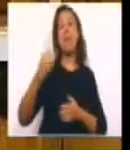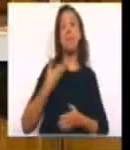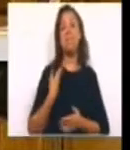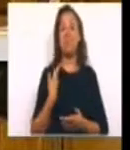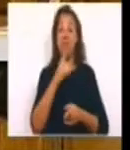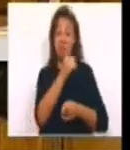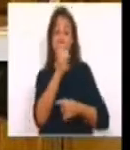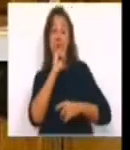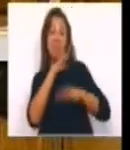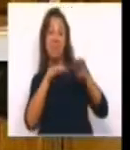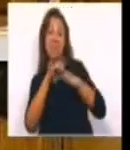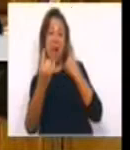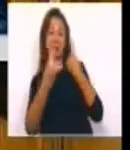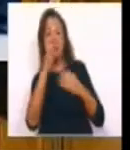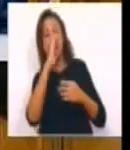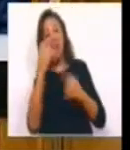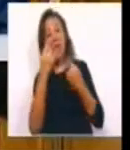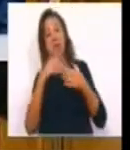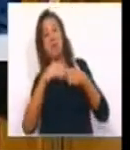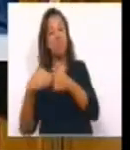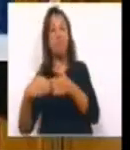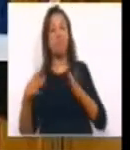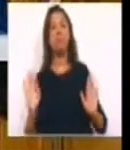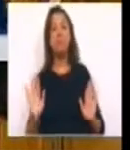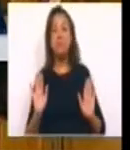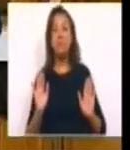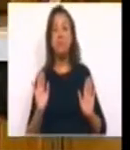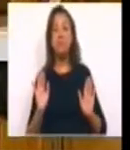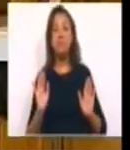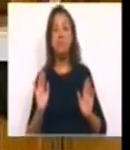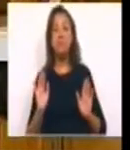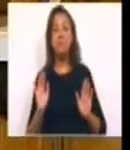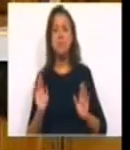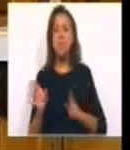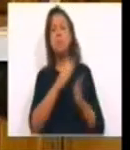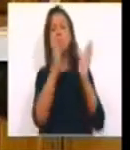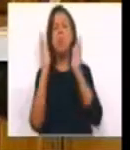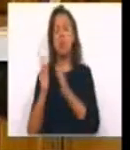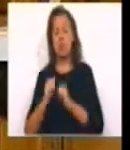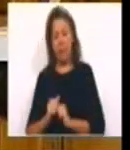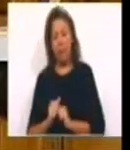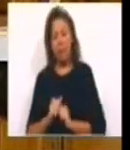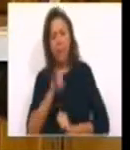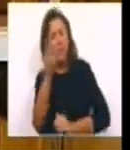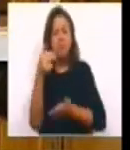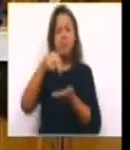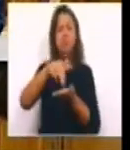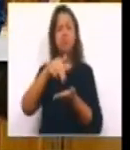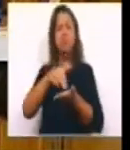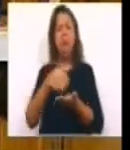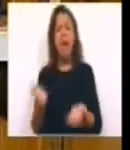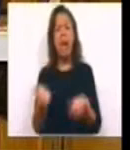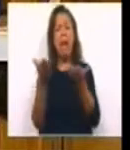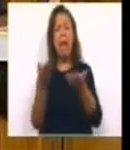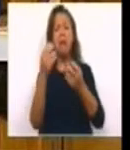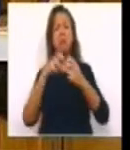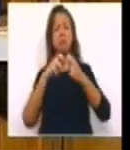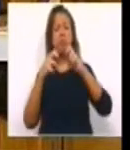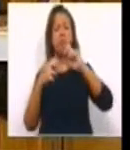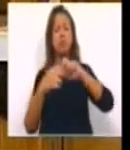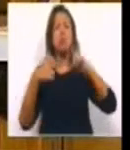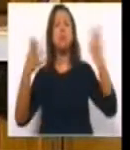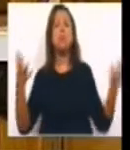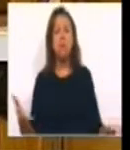reboque façam alguma coisa. Por outro lado, outra tradução. O Sr. veio aqui levantar problemas à